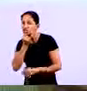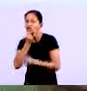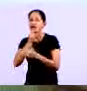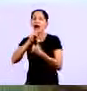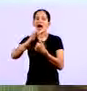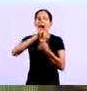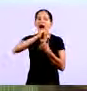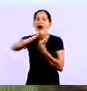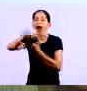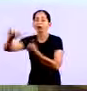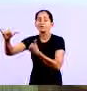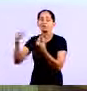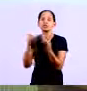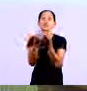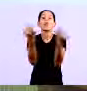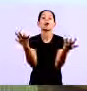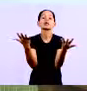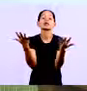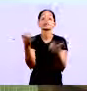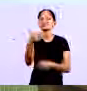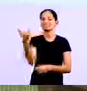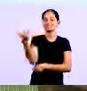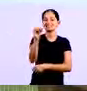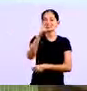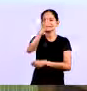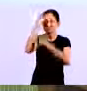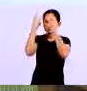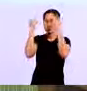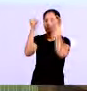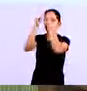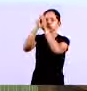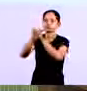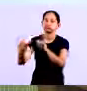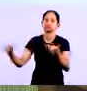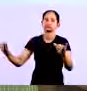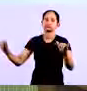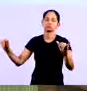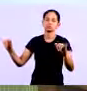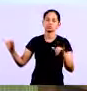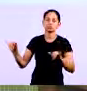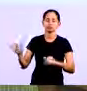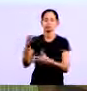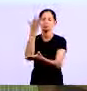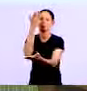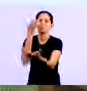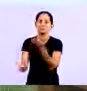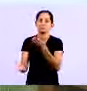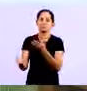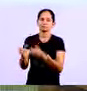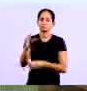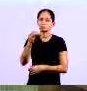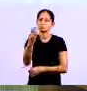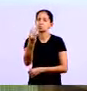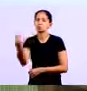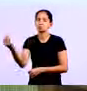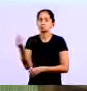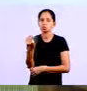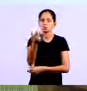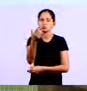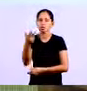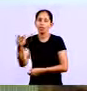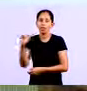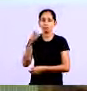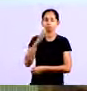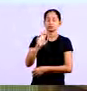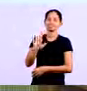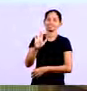dez Então Se você evita problemas Com seus clientes Você não está só Perdendo uma venda não Você está perdendo Você não está só Evit